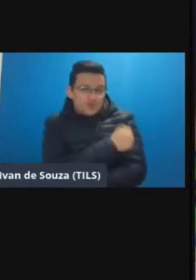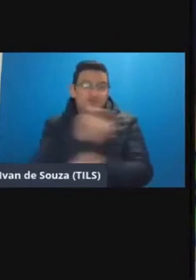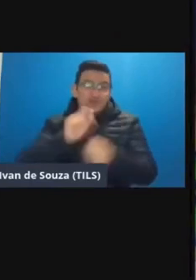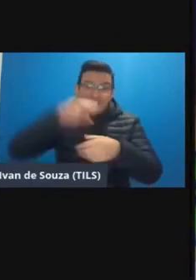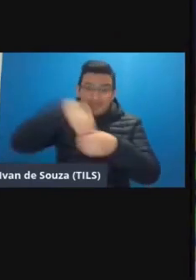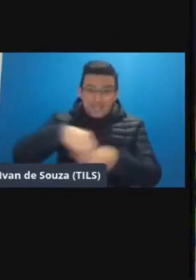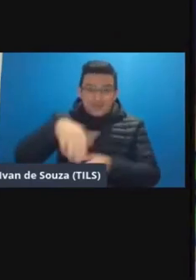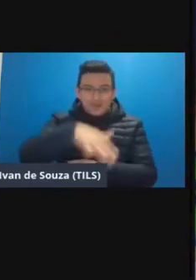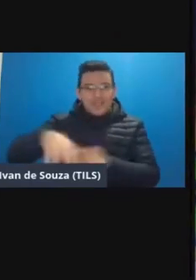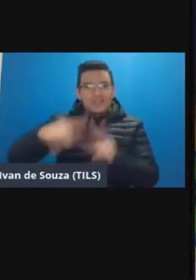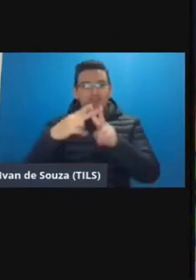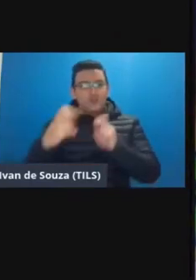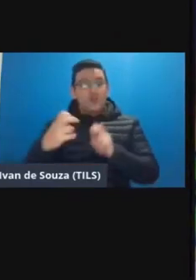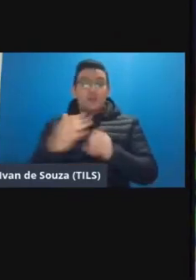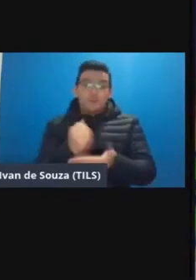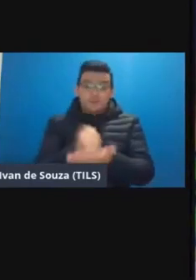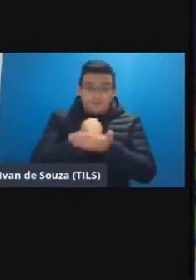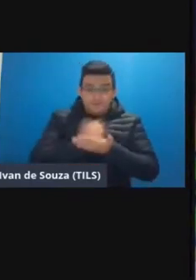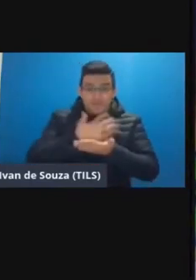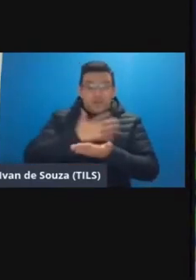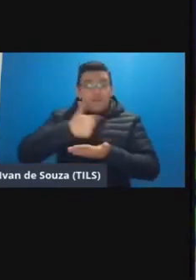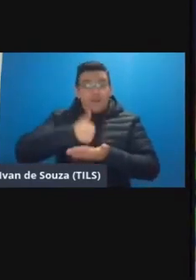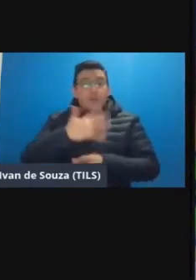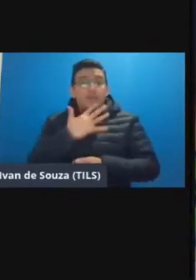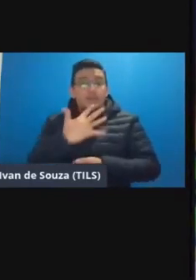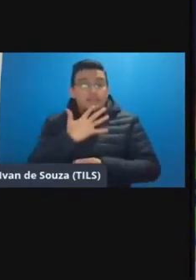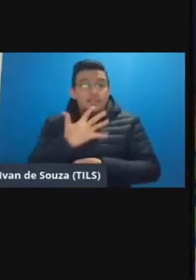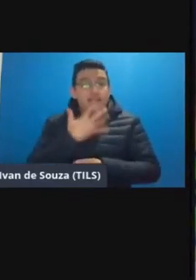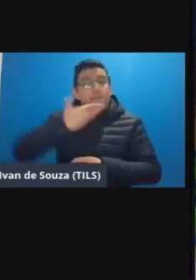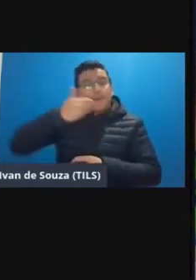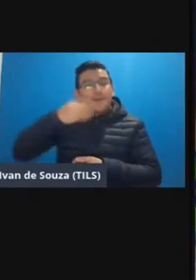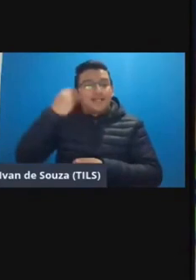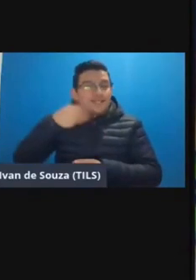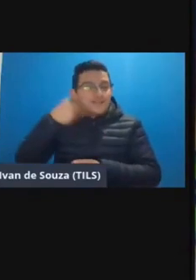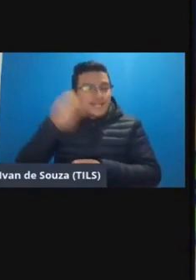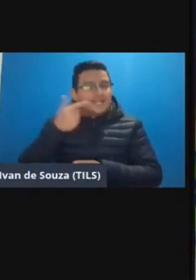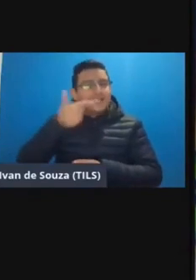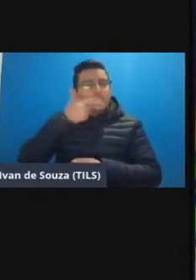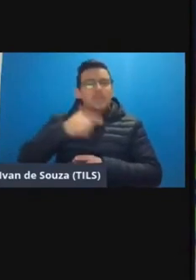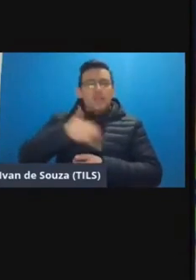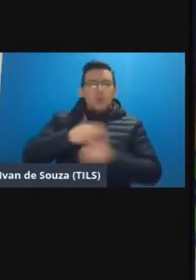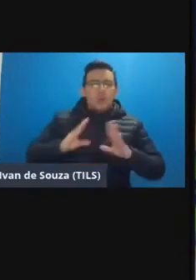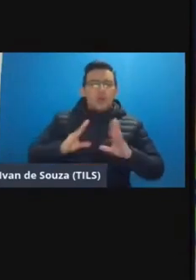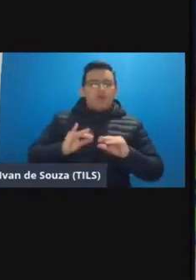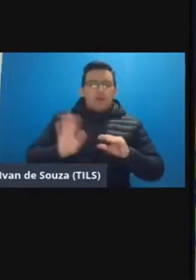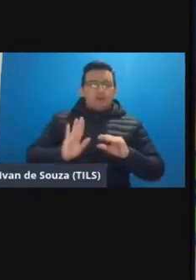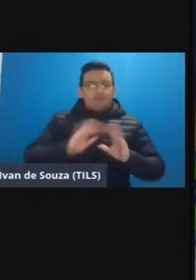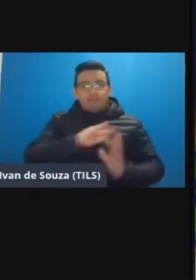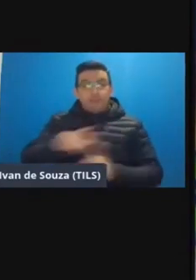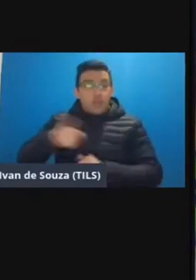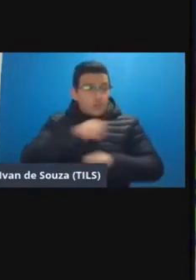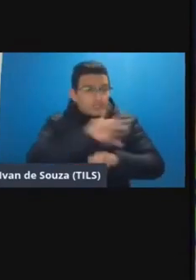dentro desse ambiente virtual a meu favor para conhecer e personalizar experiências e sair da zona de conforto do eu ensino